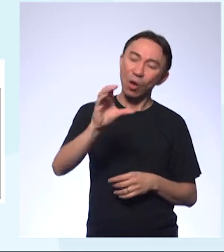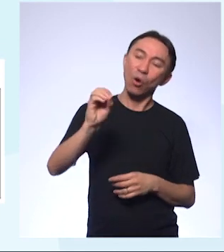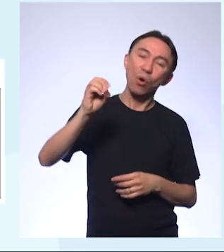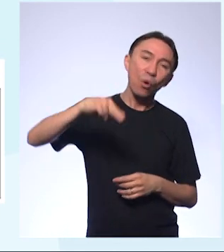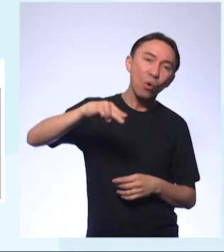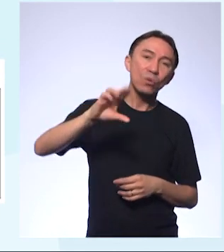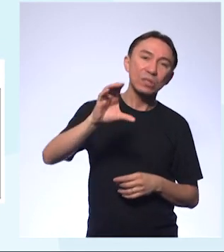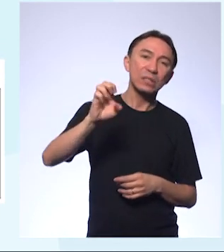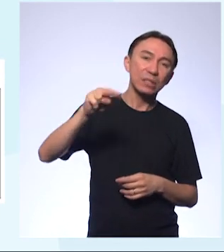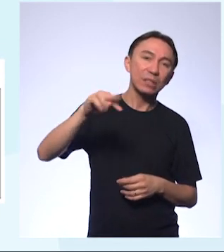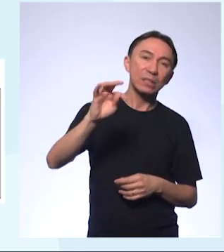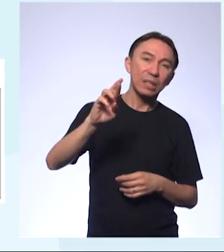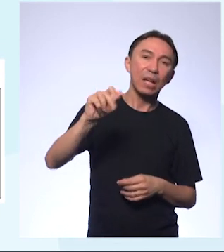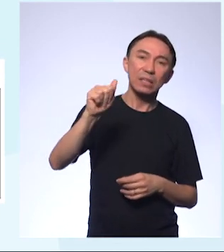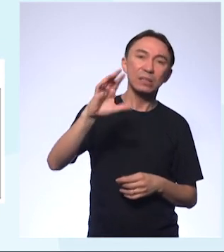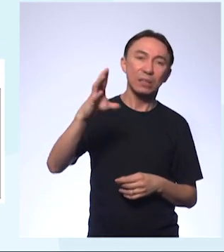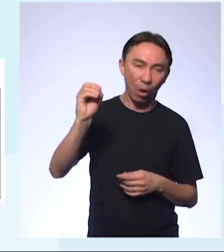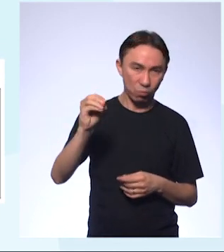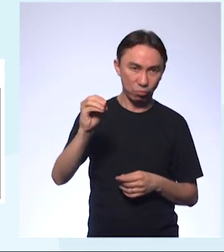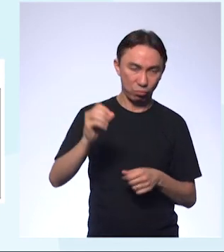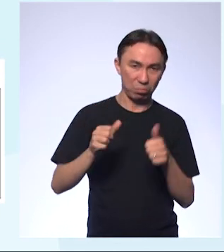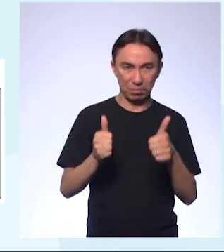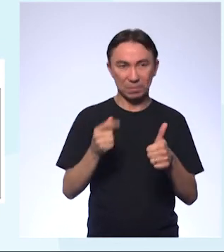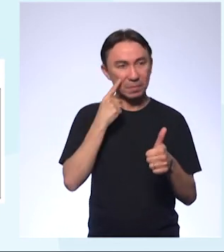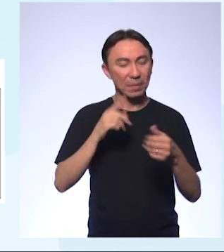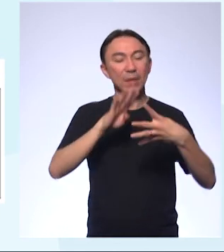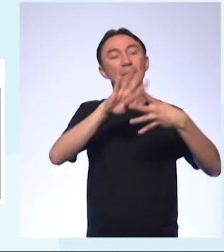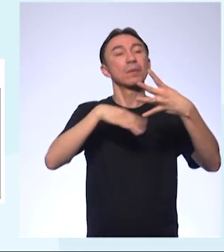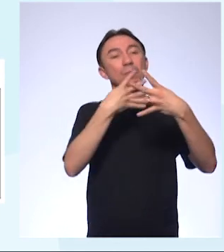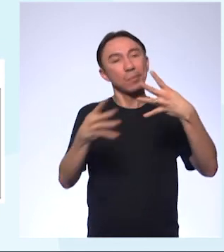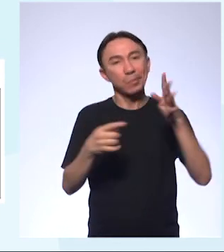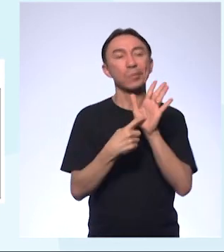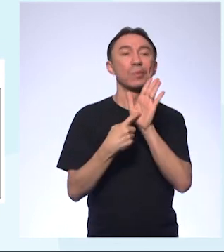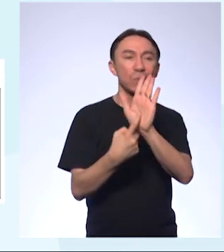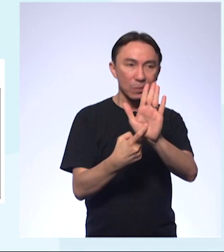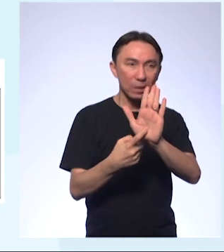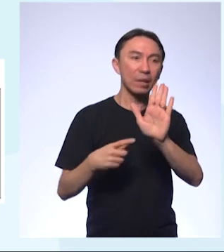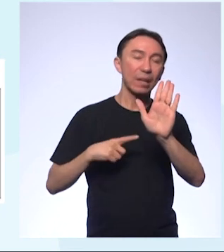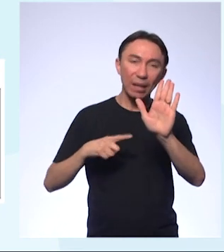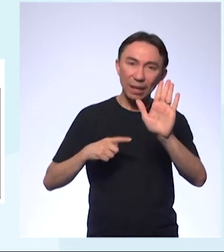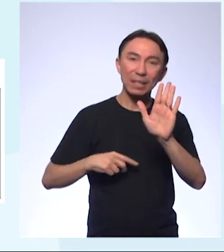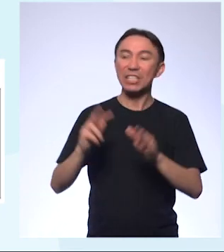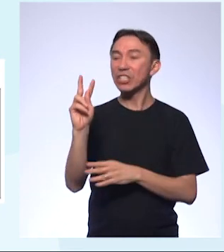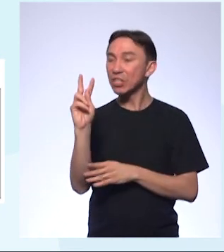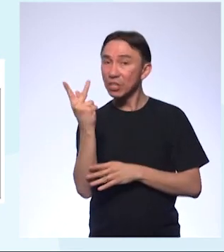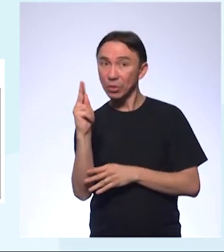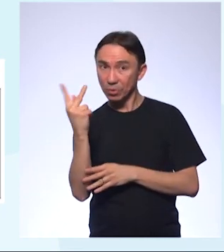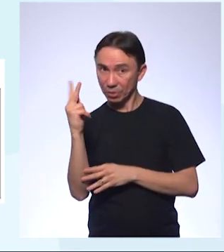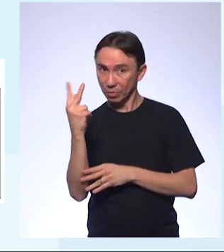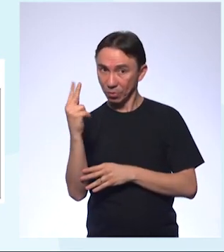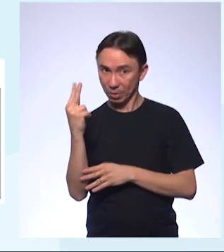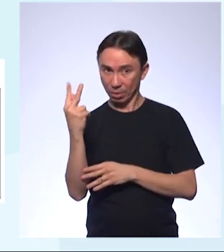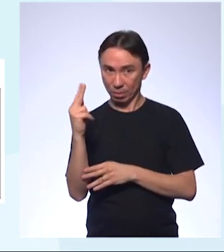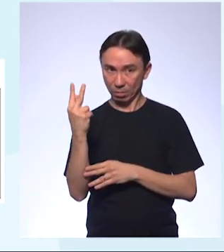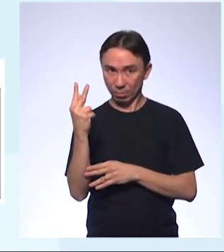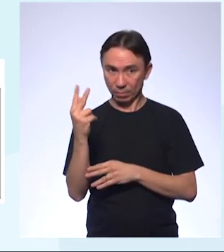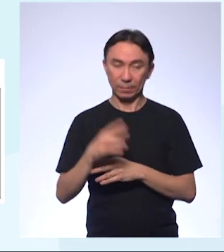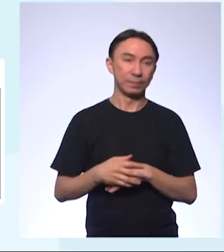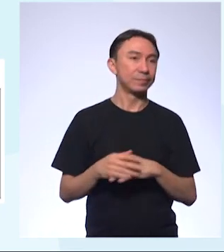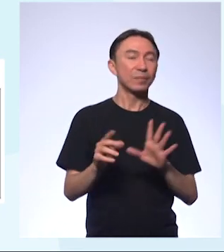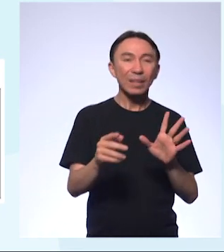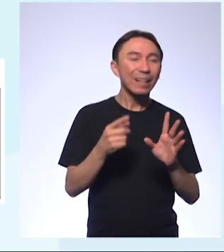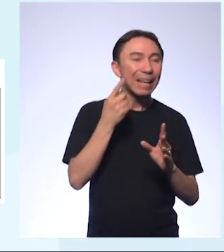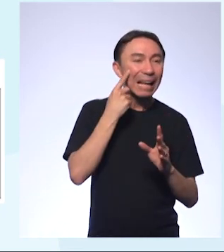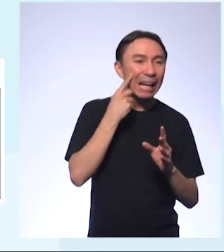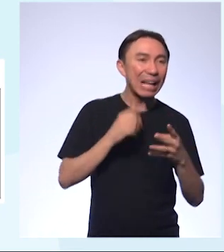Então, a tabela mostra os valores de concentração hidrogênio-ônica ou hidroxiliônica. Então, aqui a tabela não